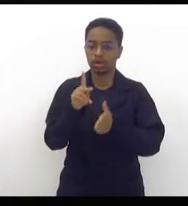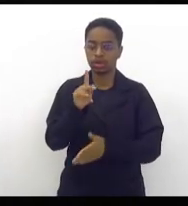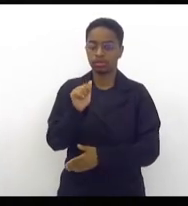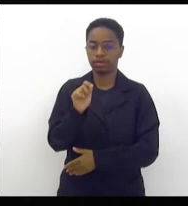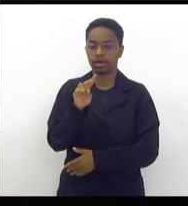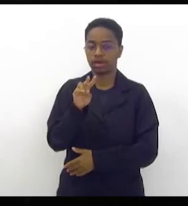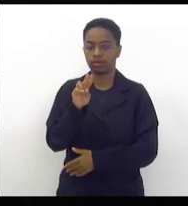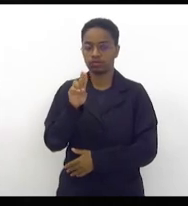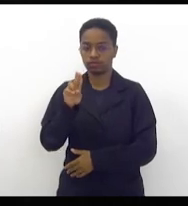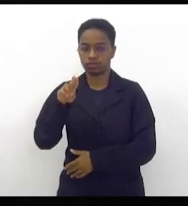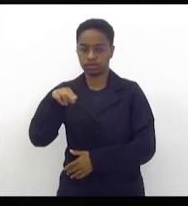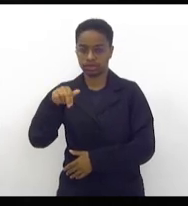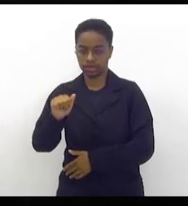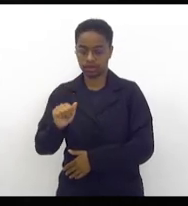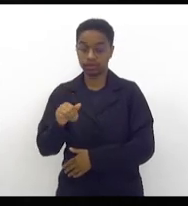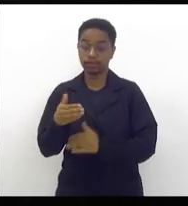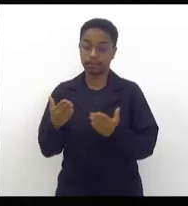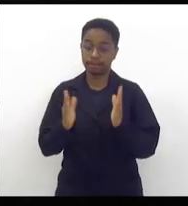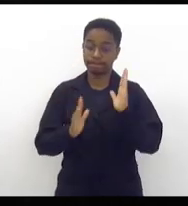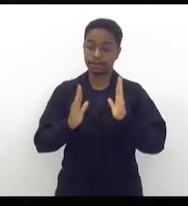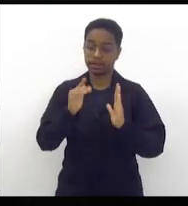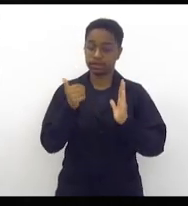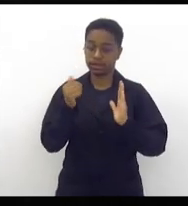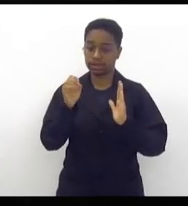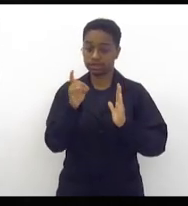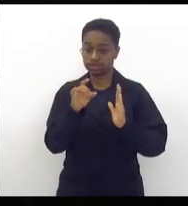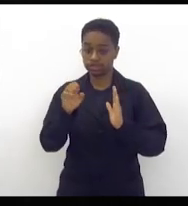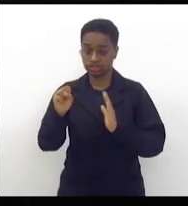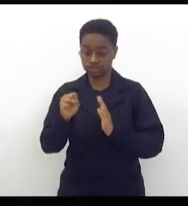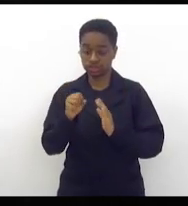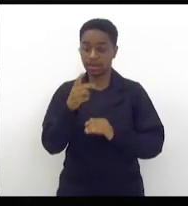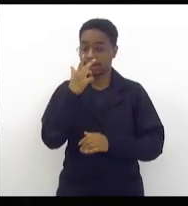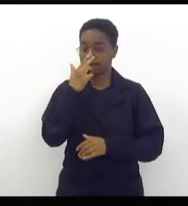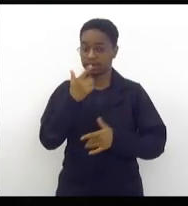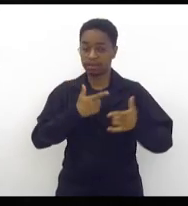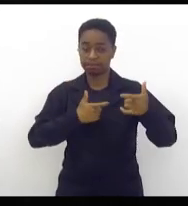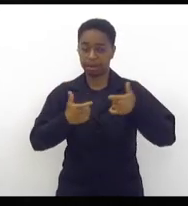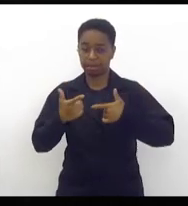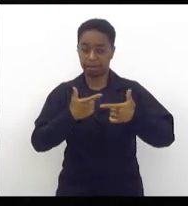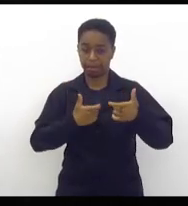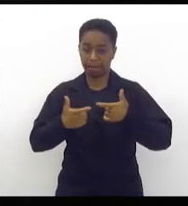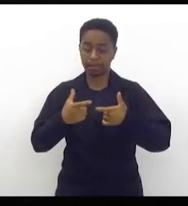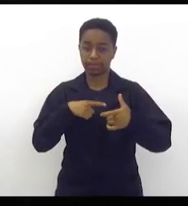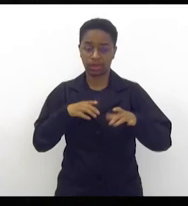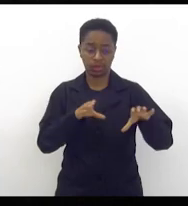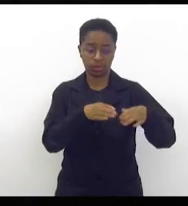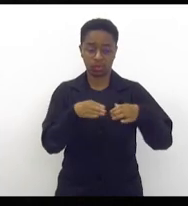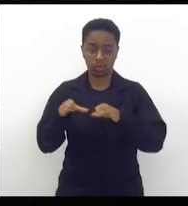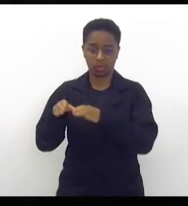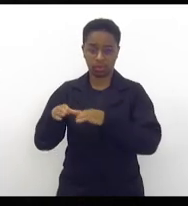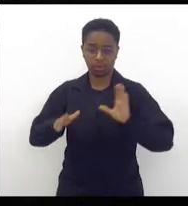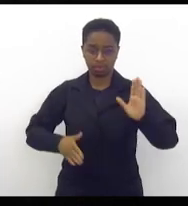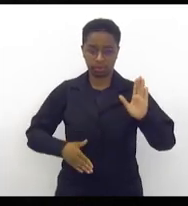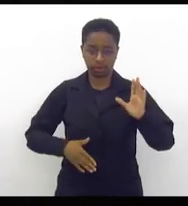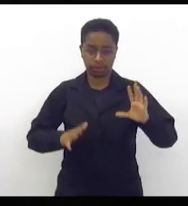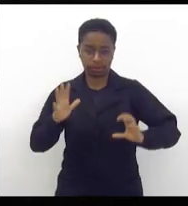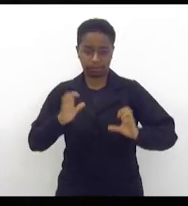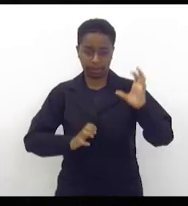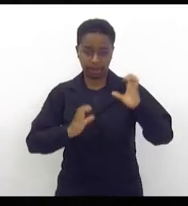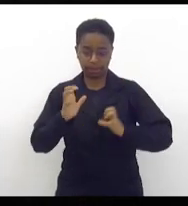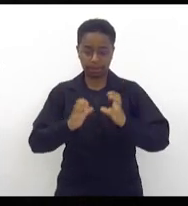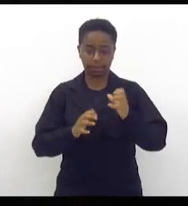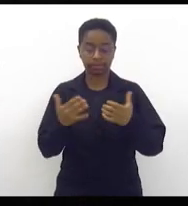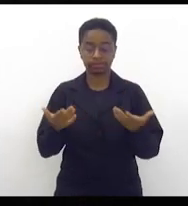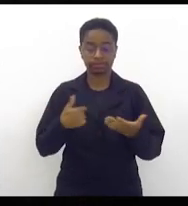últimos 15 dias, aquele bairro virou um cenário de guerra, briga entre facções. E eu fiz um